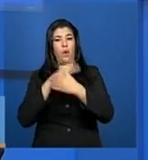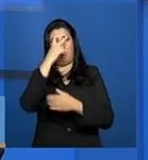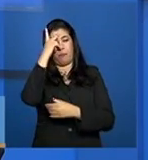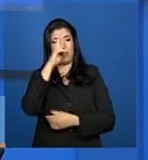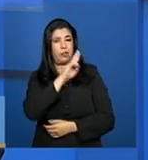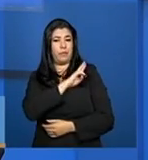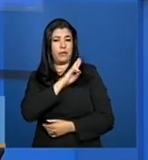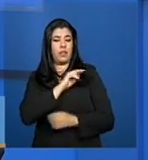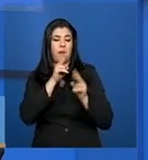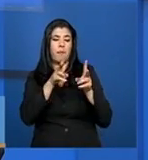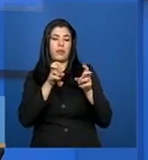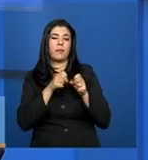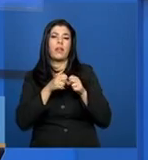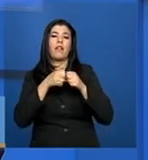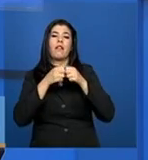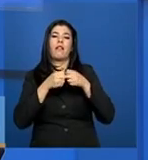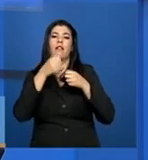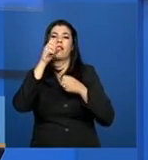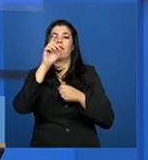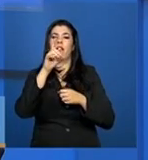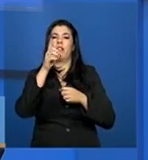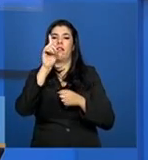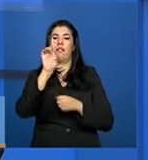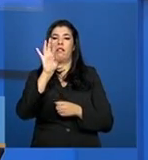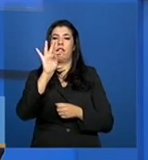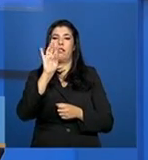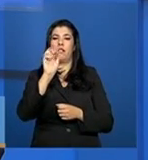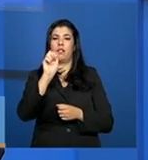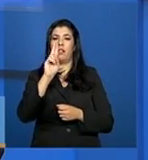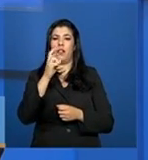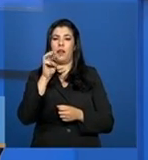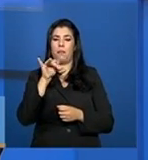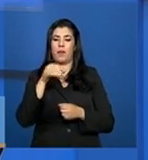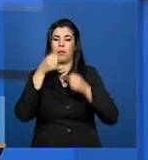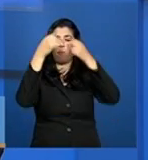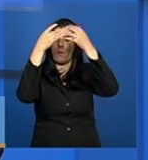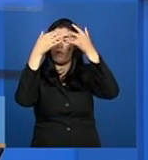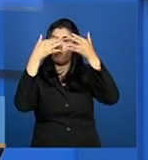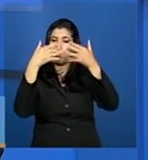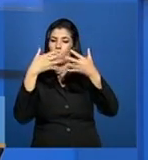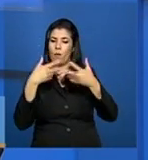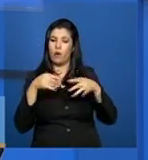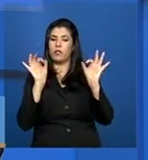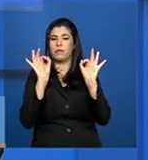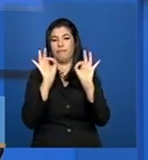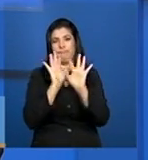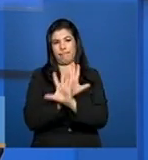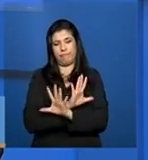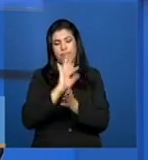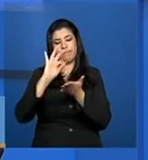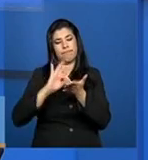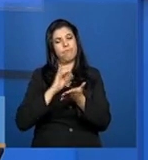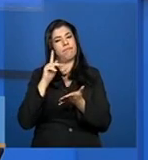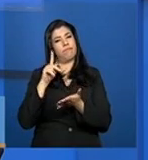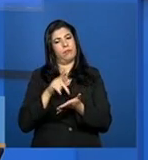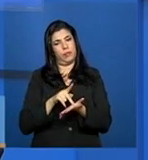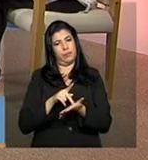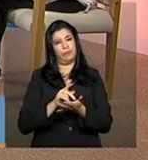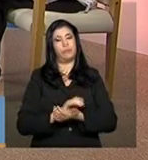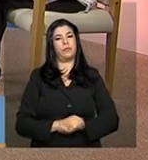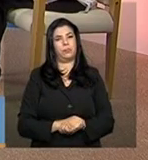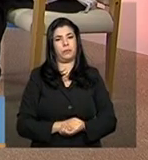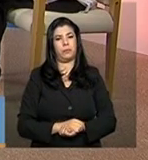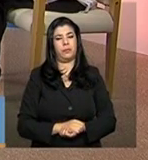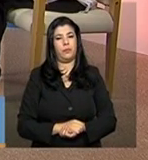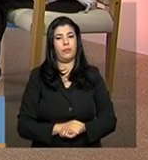onde está escrito detalhamento das ofertas do cadastro nacional vai estar como concluído e aí esse cadastro é válido. Bom, Miriam,